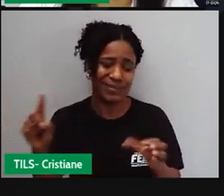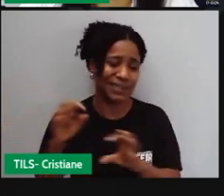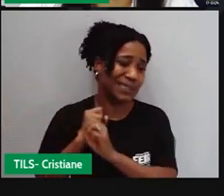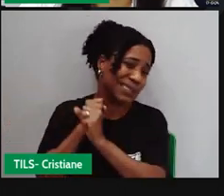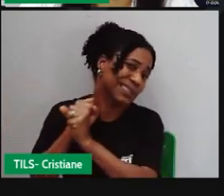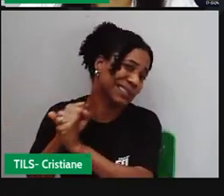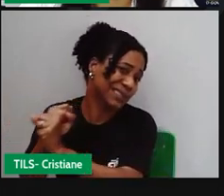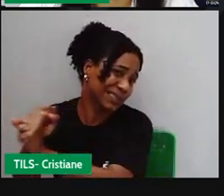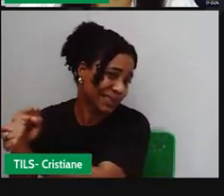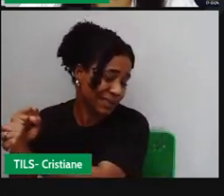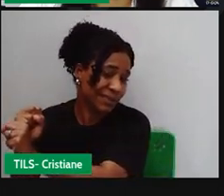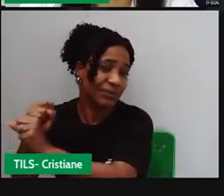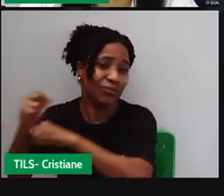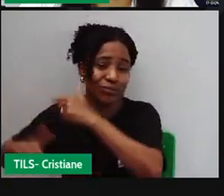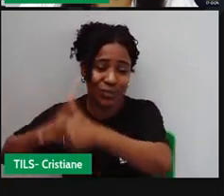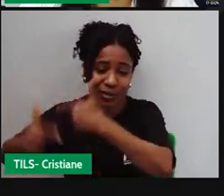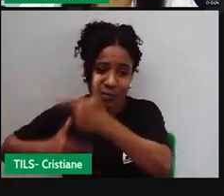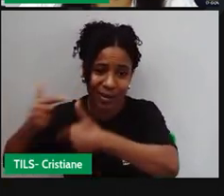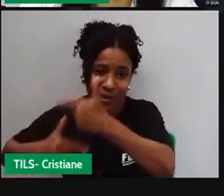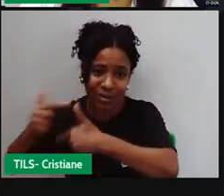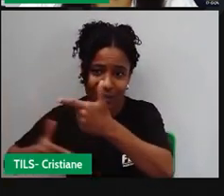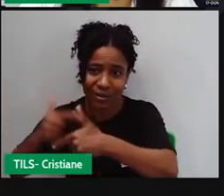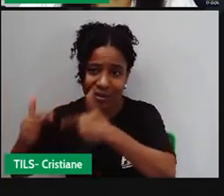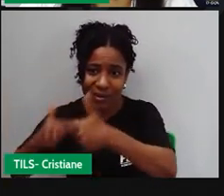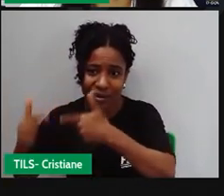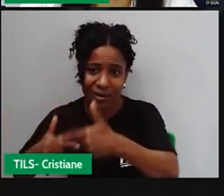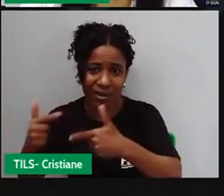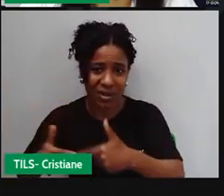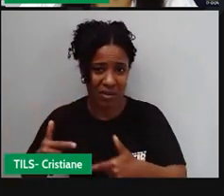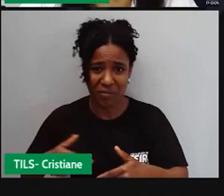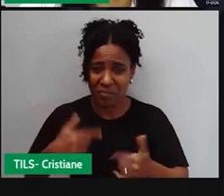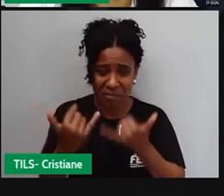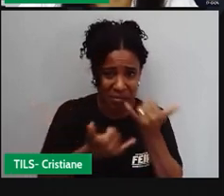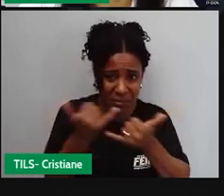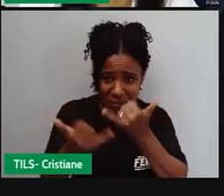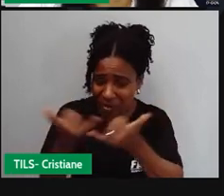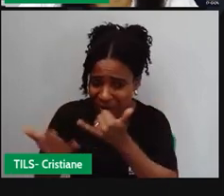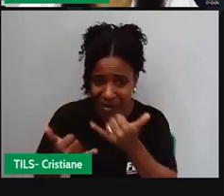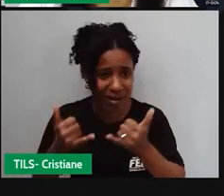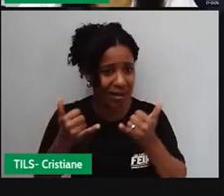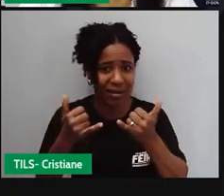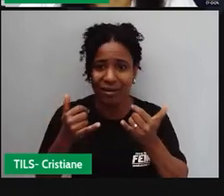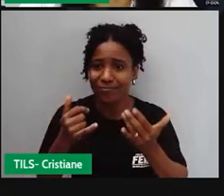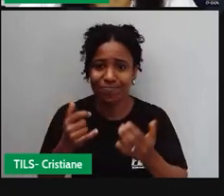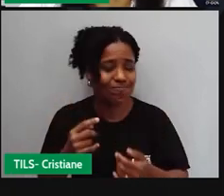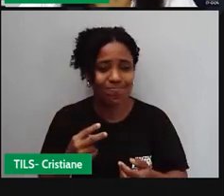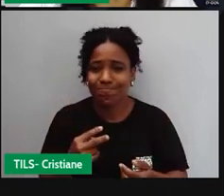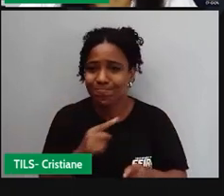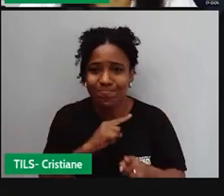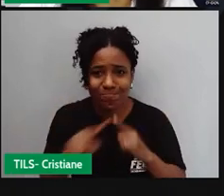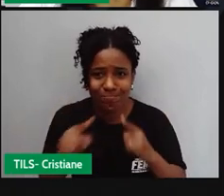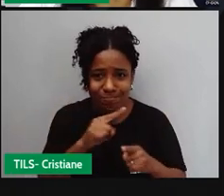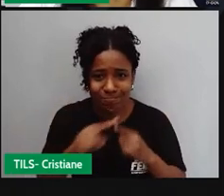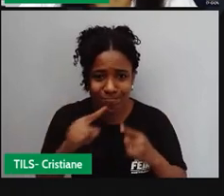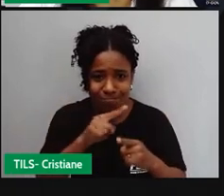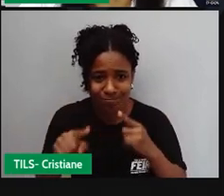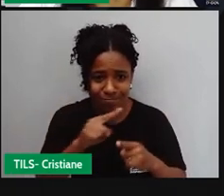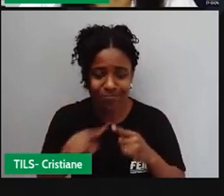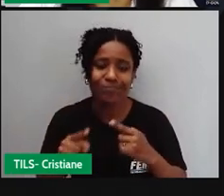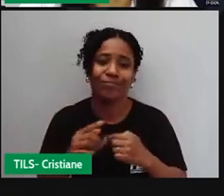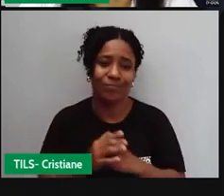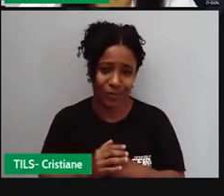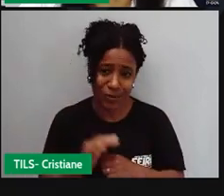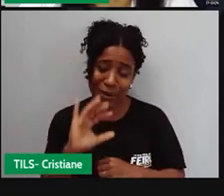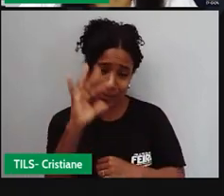e que a partir daí você não poderia mais fazer o que quiser e sim o que outra pessoa determinar. Se hoje a gente vê a